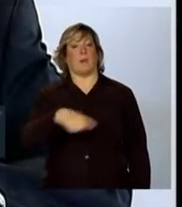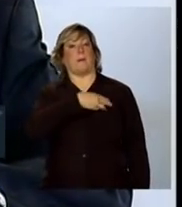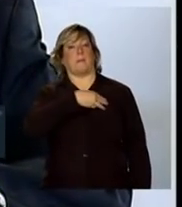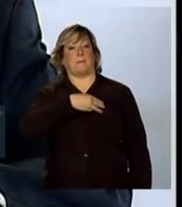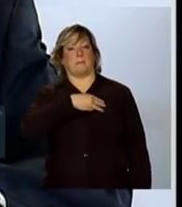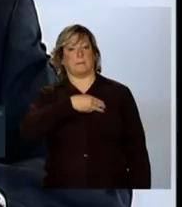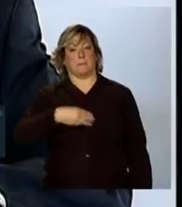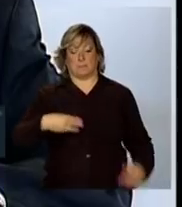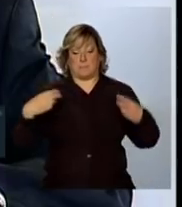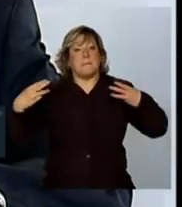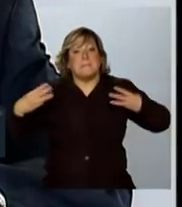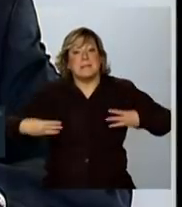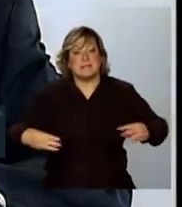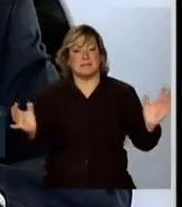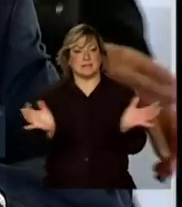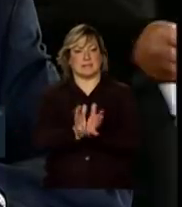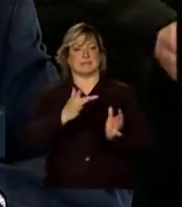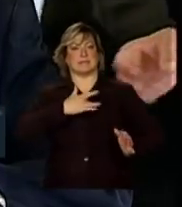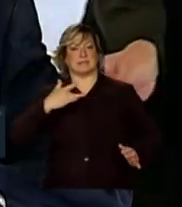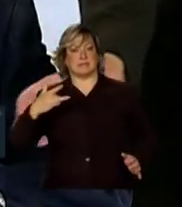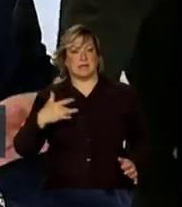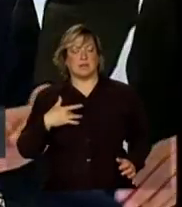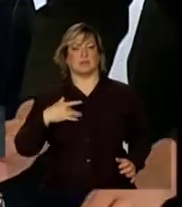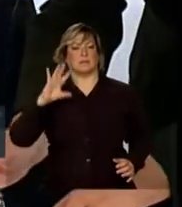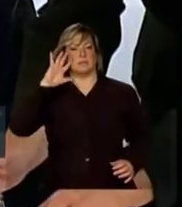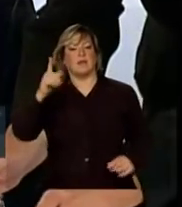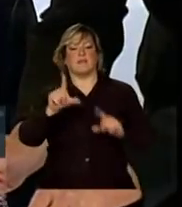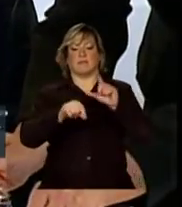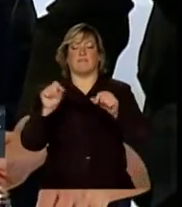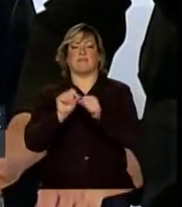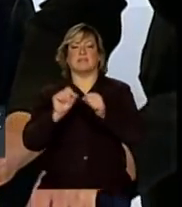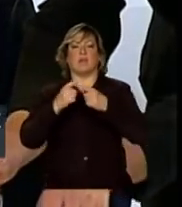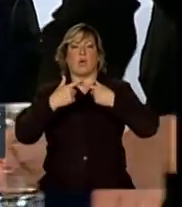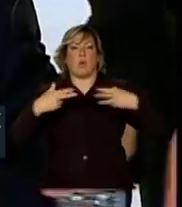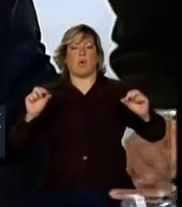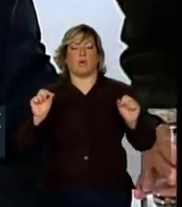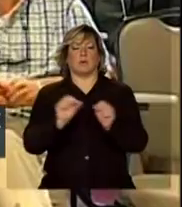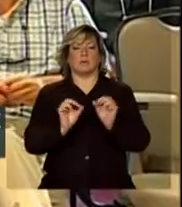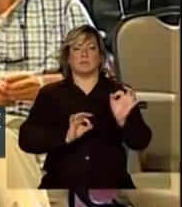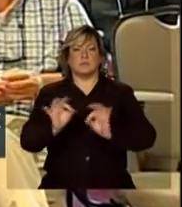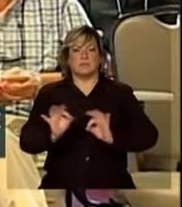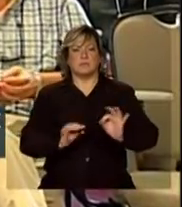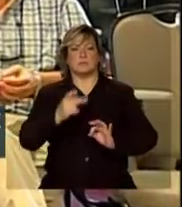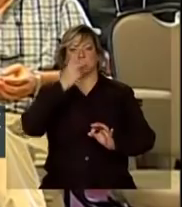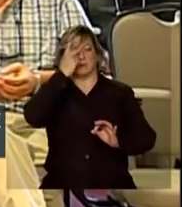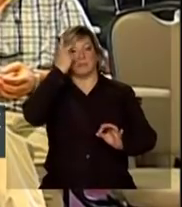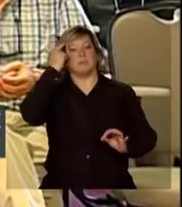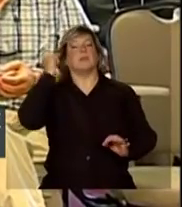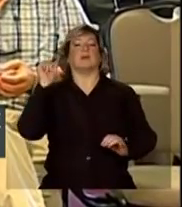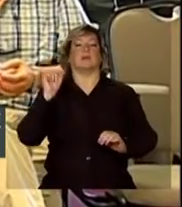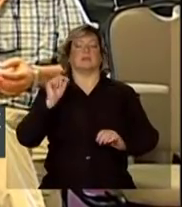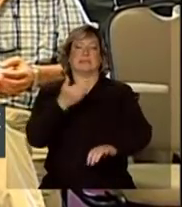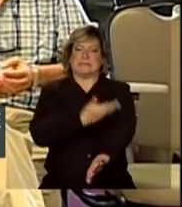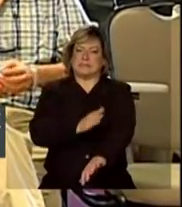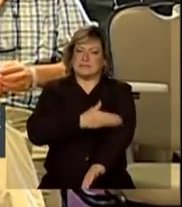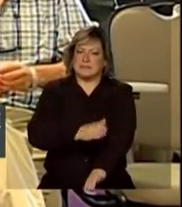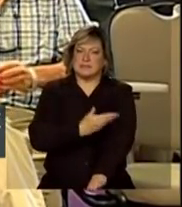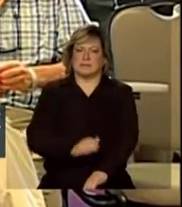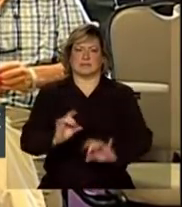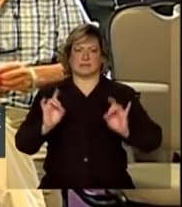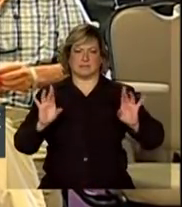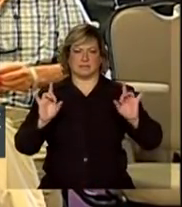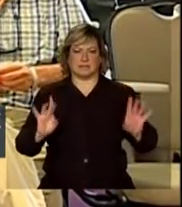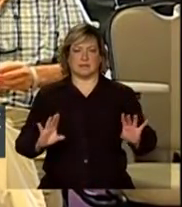de Saúl em tomar medidas necessárias para contar com procedimentos, estruturas e pessoal treinado especificamente